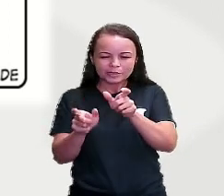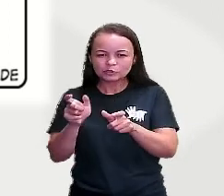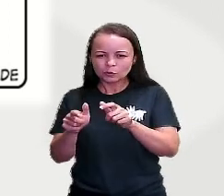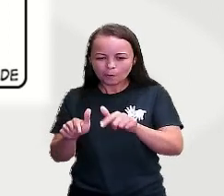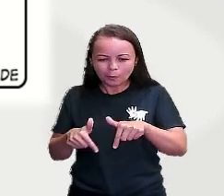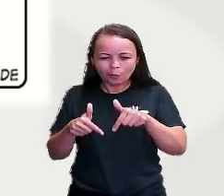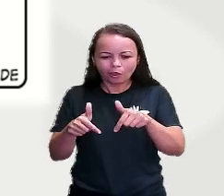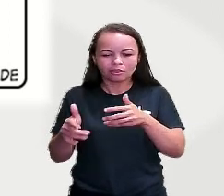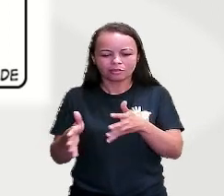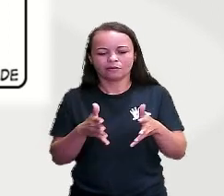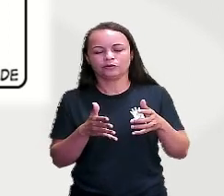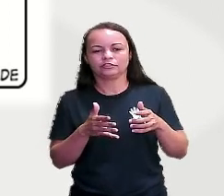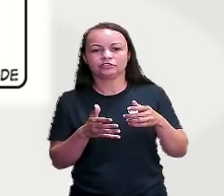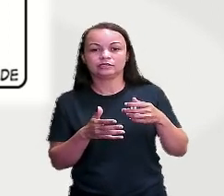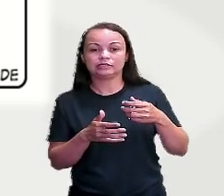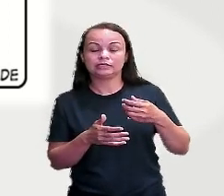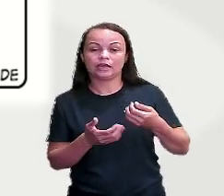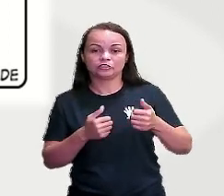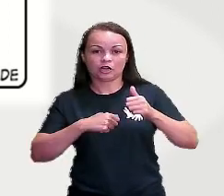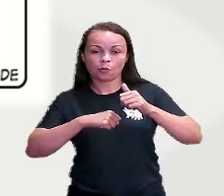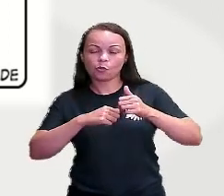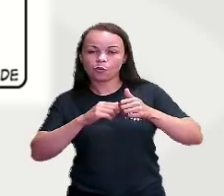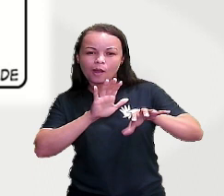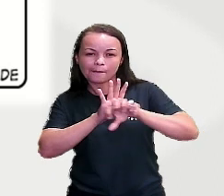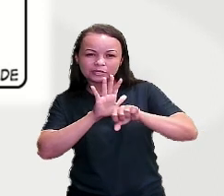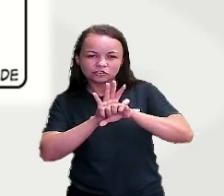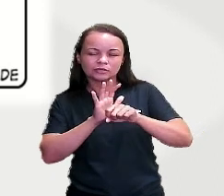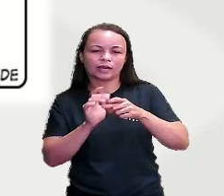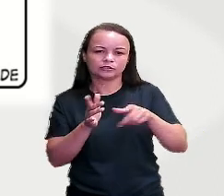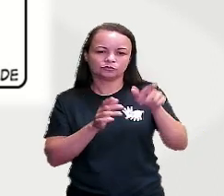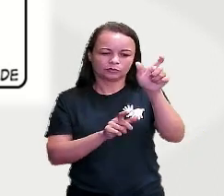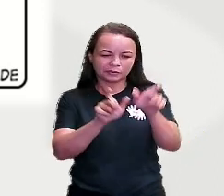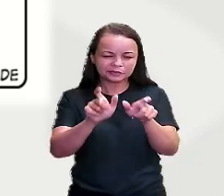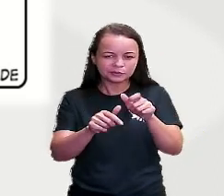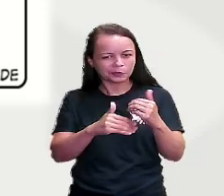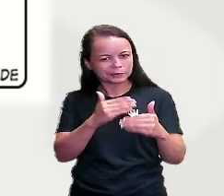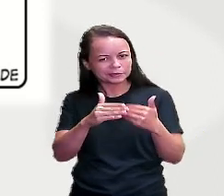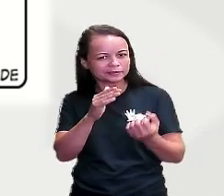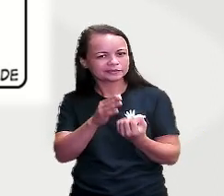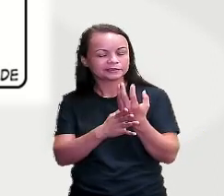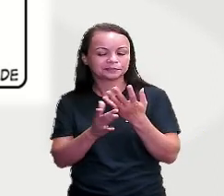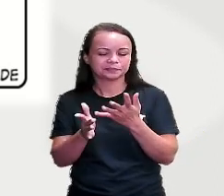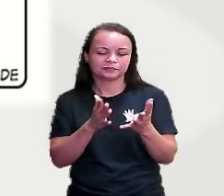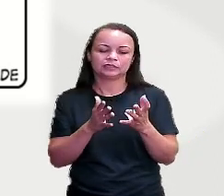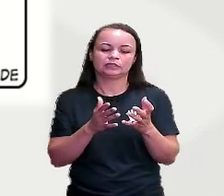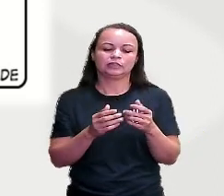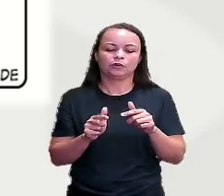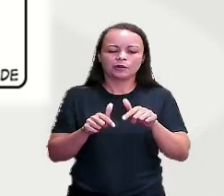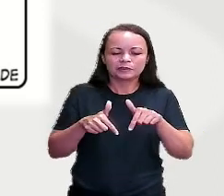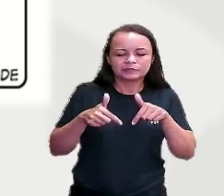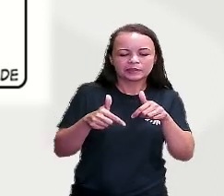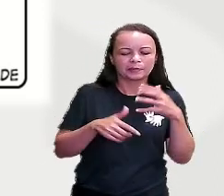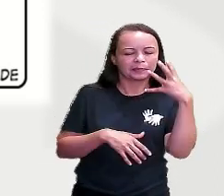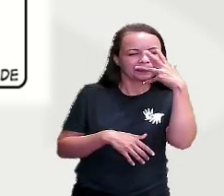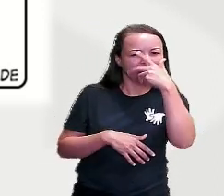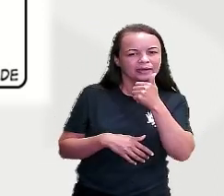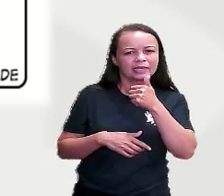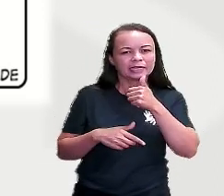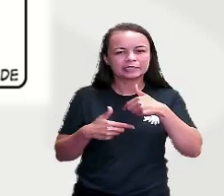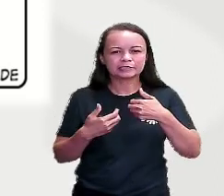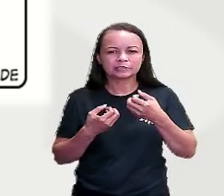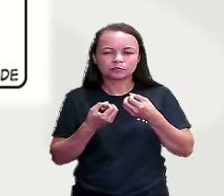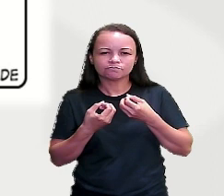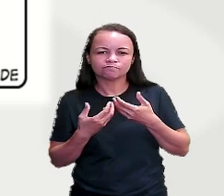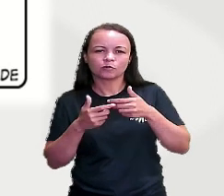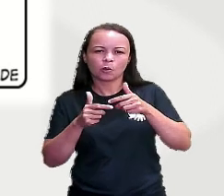substantivo abstrato, é preciso que uma pessoa produza, certo? Então, a qualidade, beleza, bondade, honestidade.